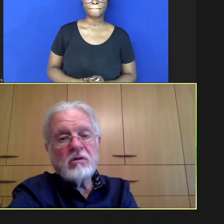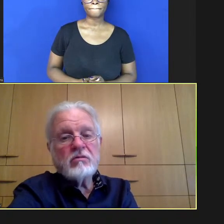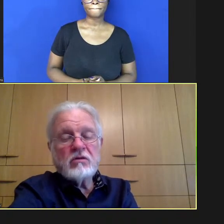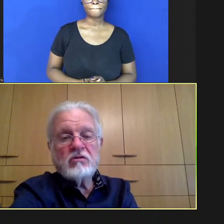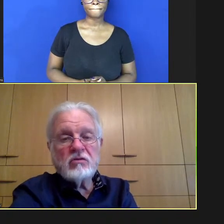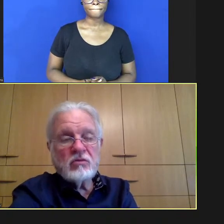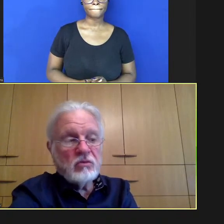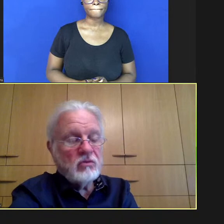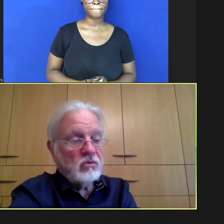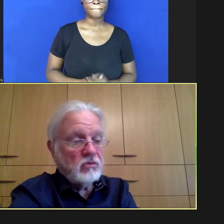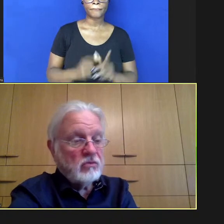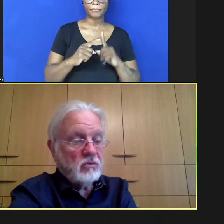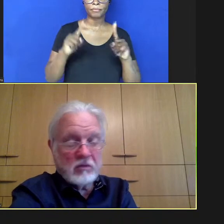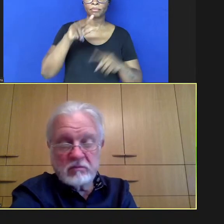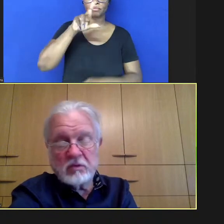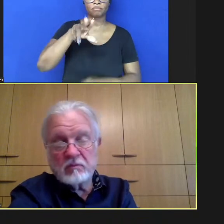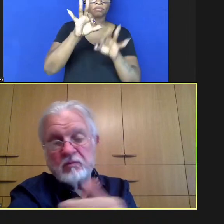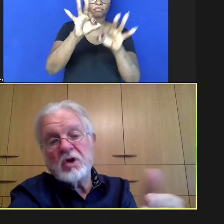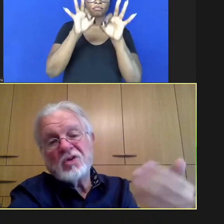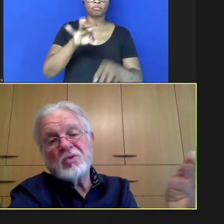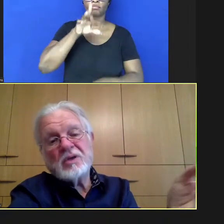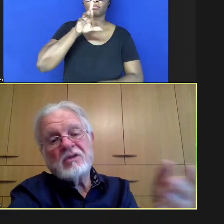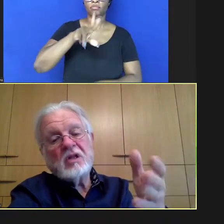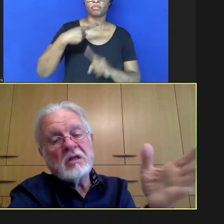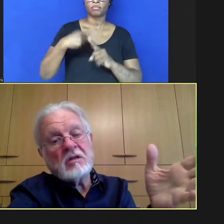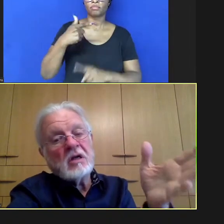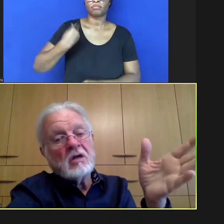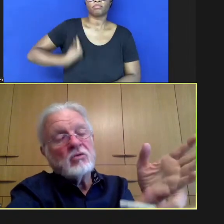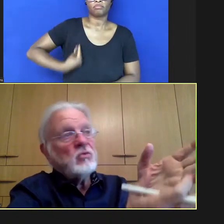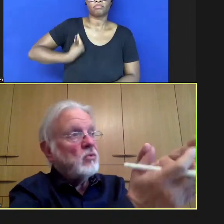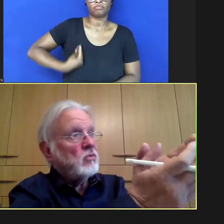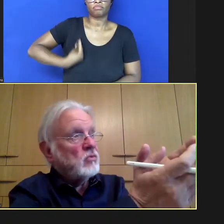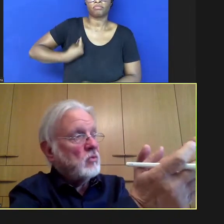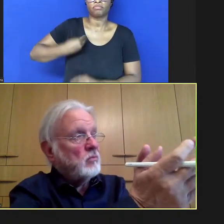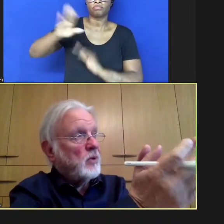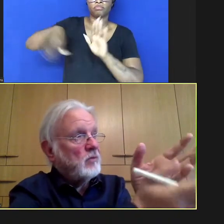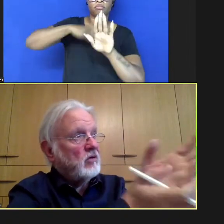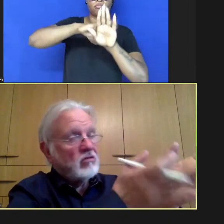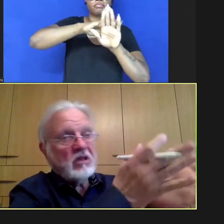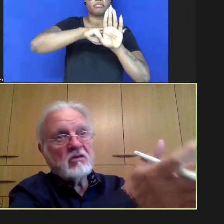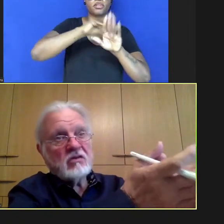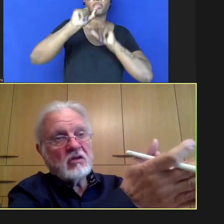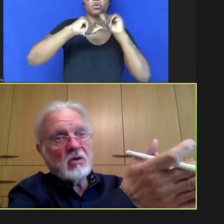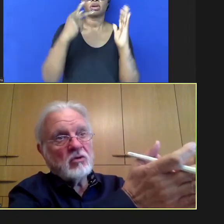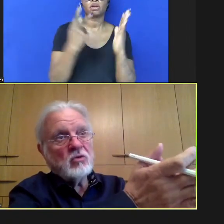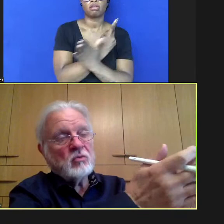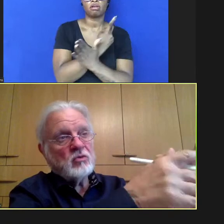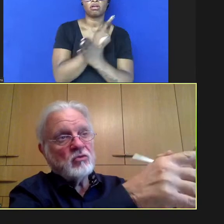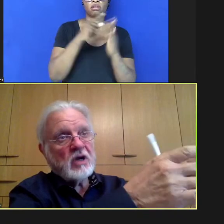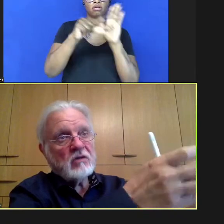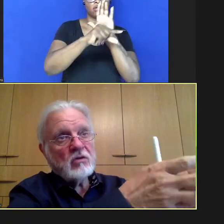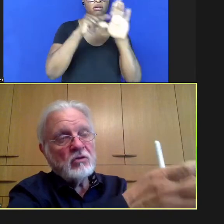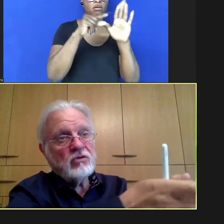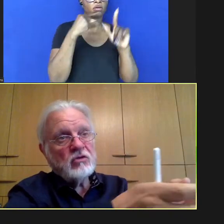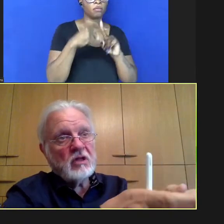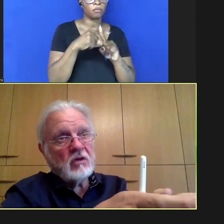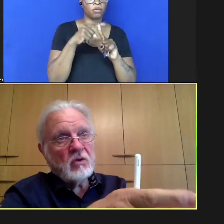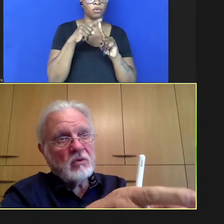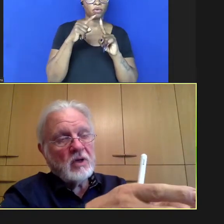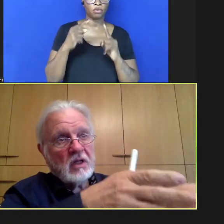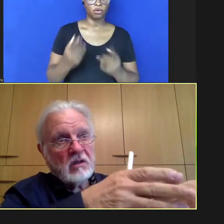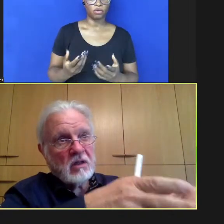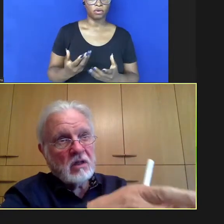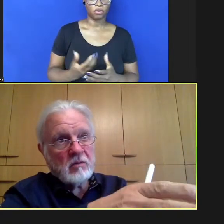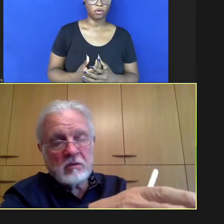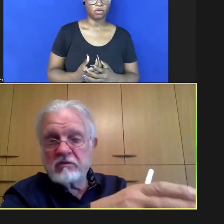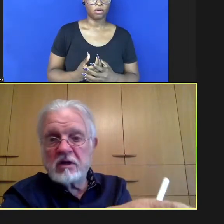mas não temos certeza se não existe pressão por trás dos bastidores por parte dos autores no sentido de